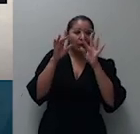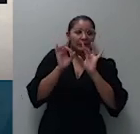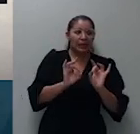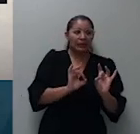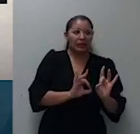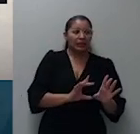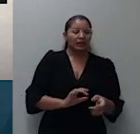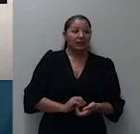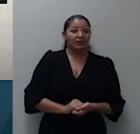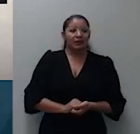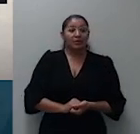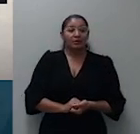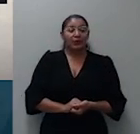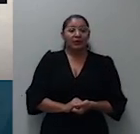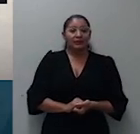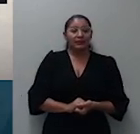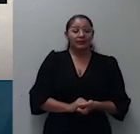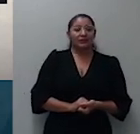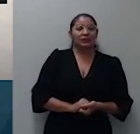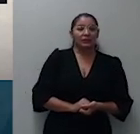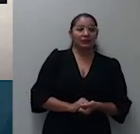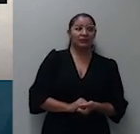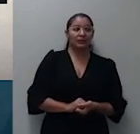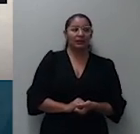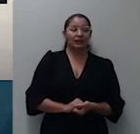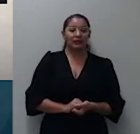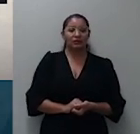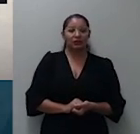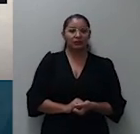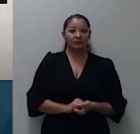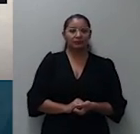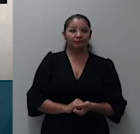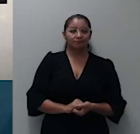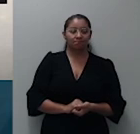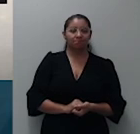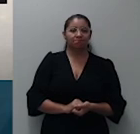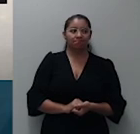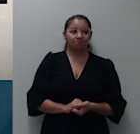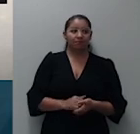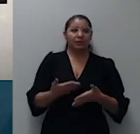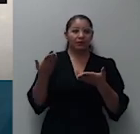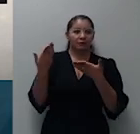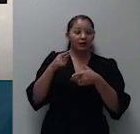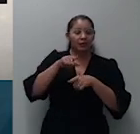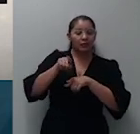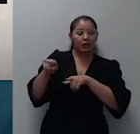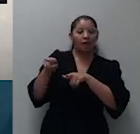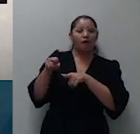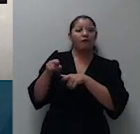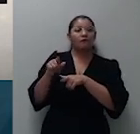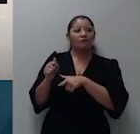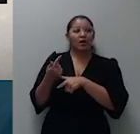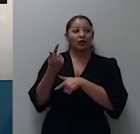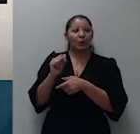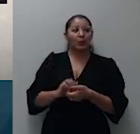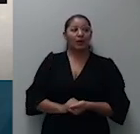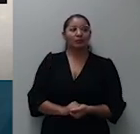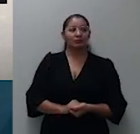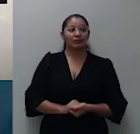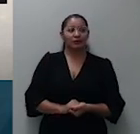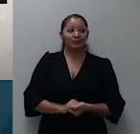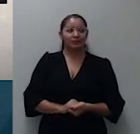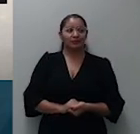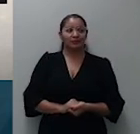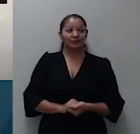decujus procedimento para o qual em princípio em regra já denotava a necessária